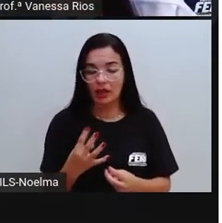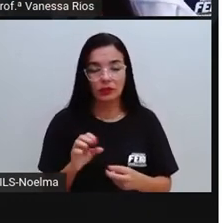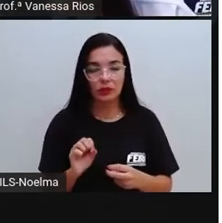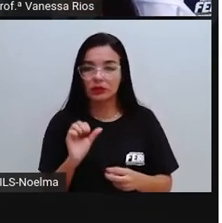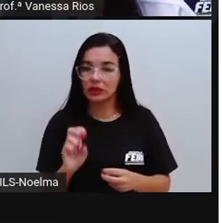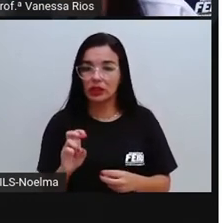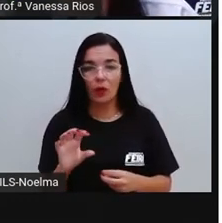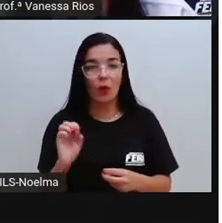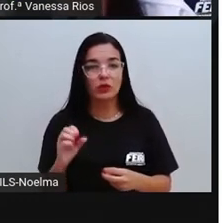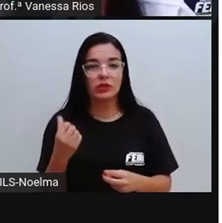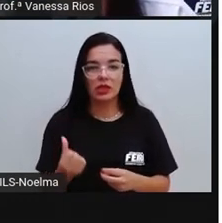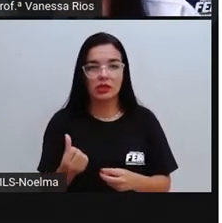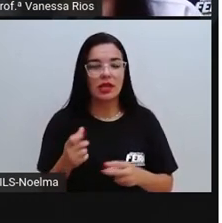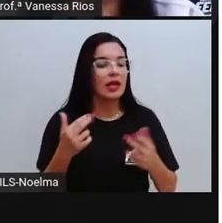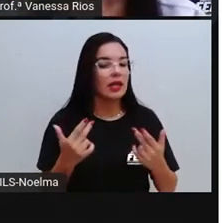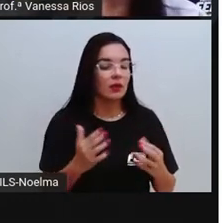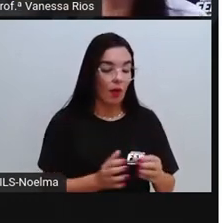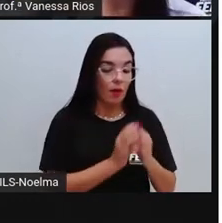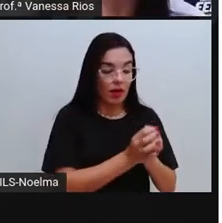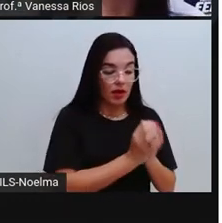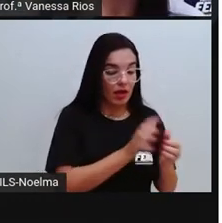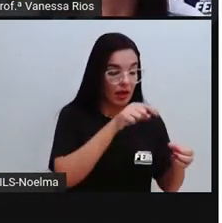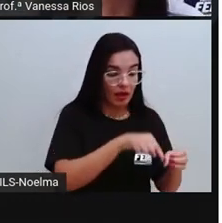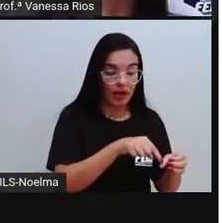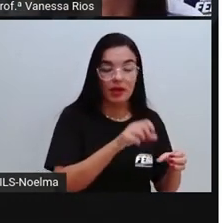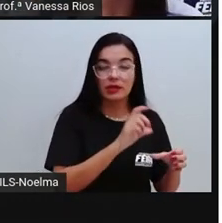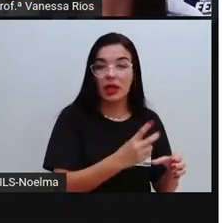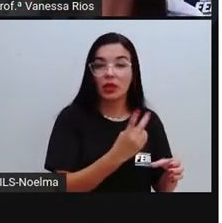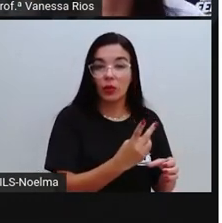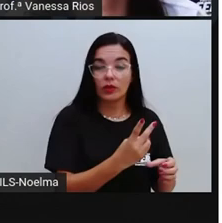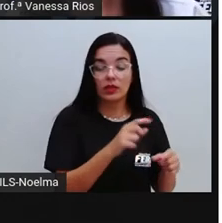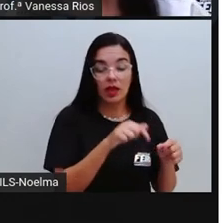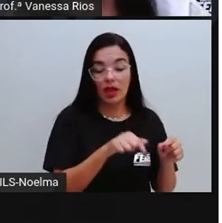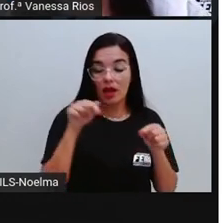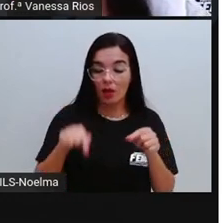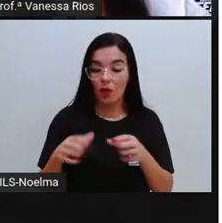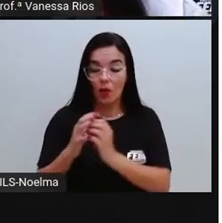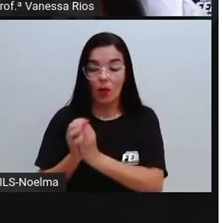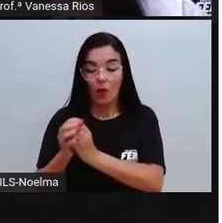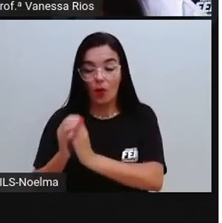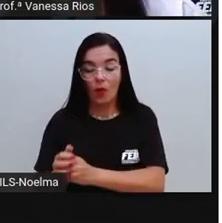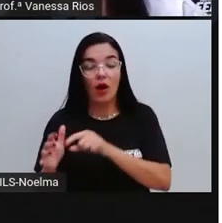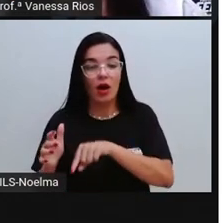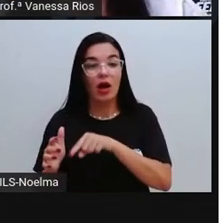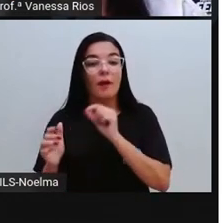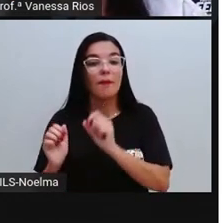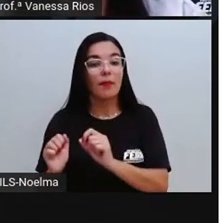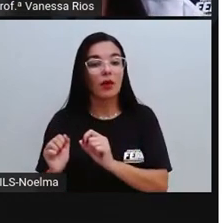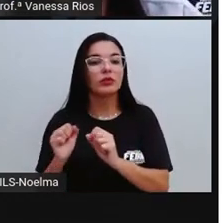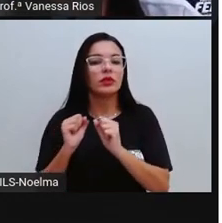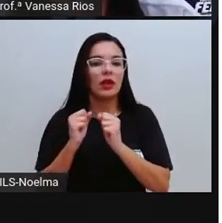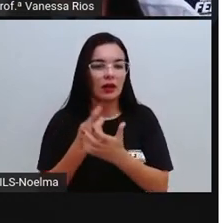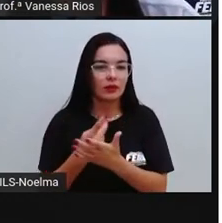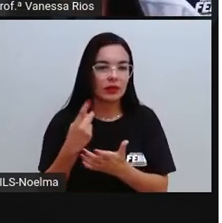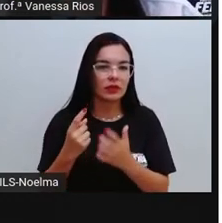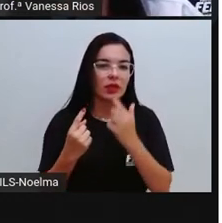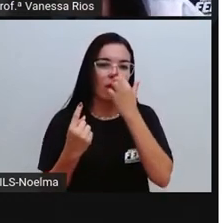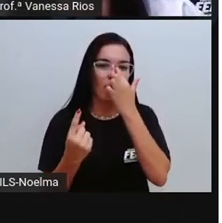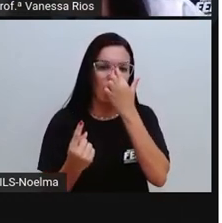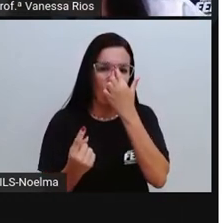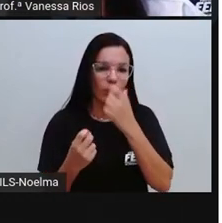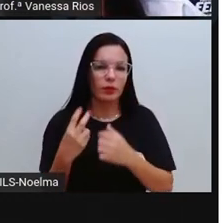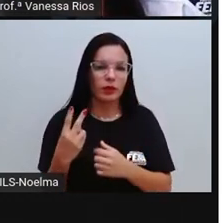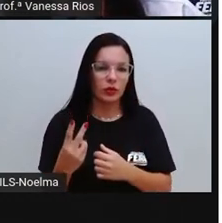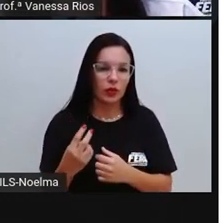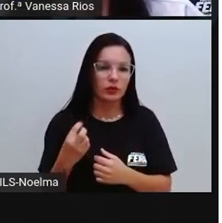6. A mesma coisa, quando o primeiro dado sai o número 2, o segundo dado também pode sair o número 1,